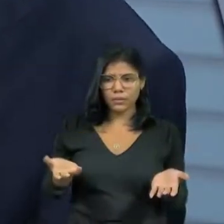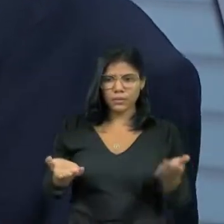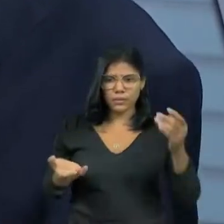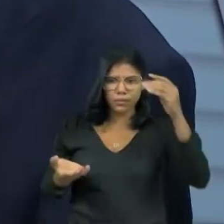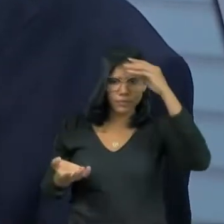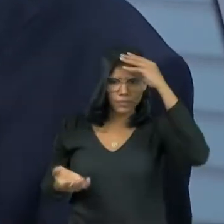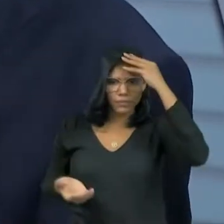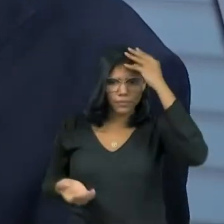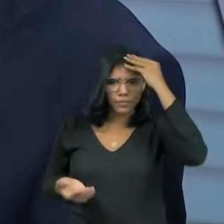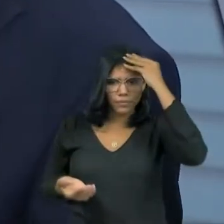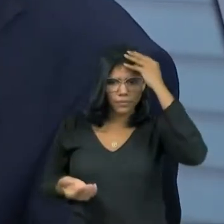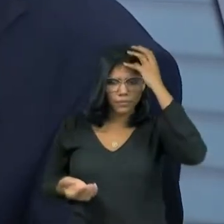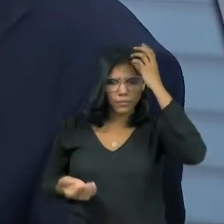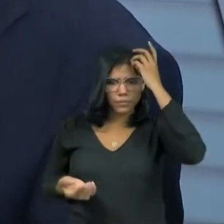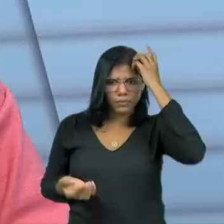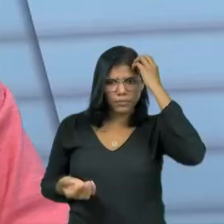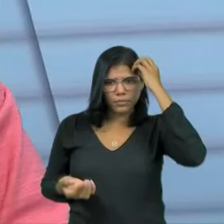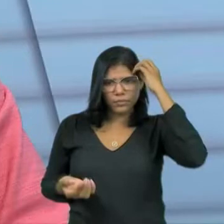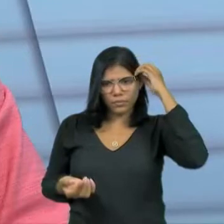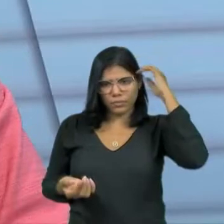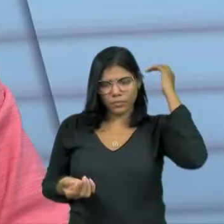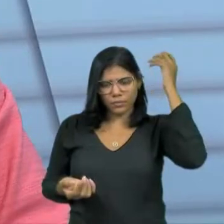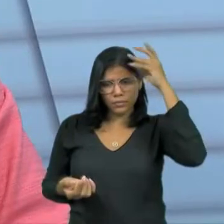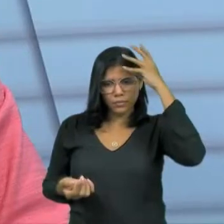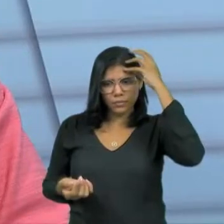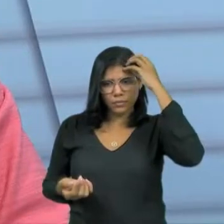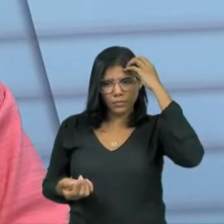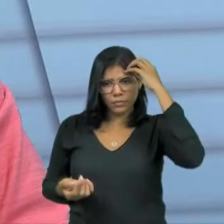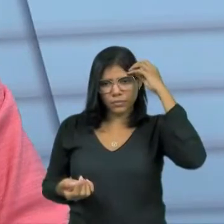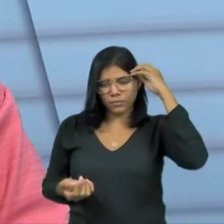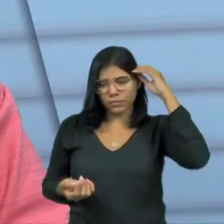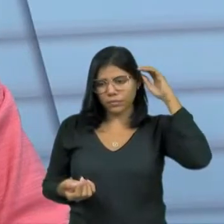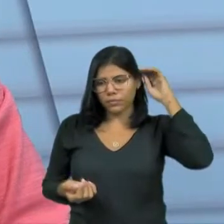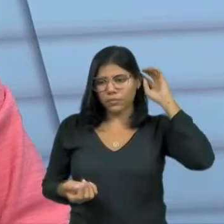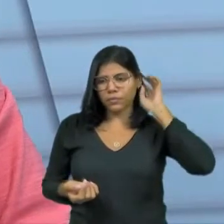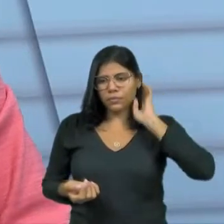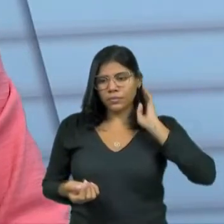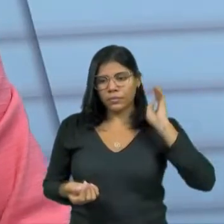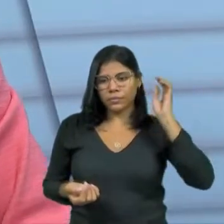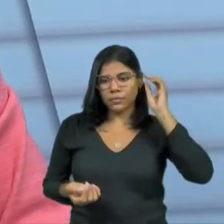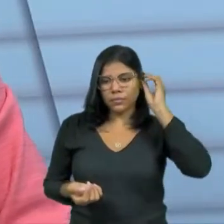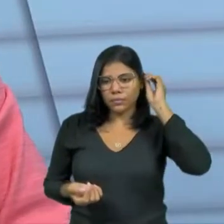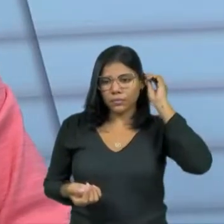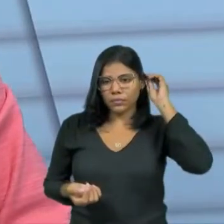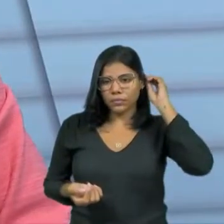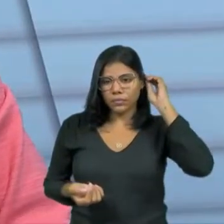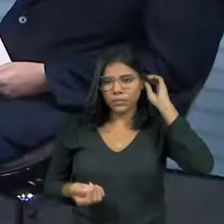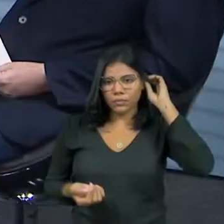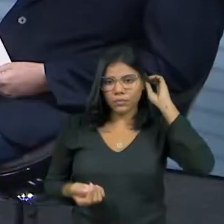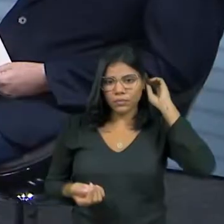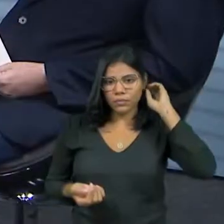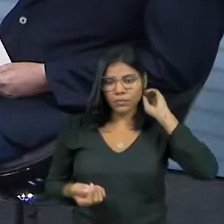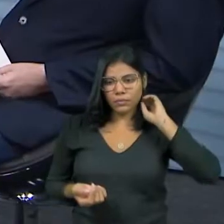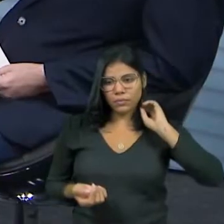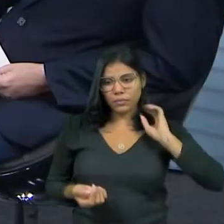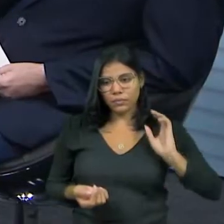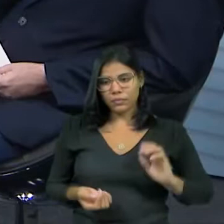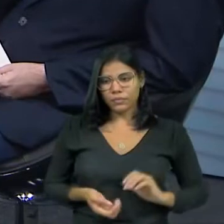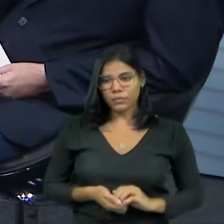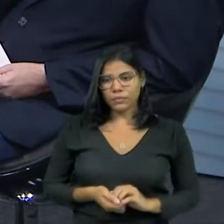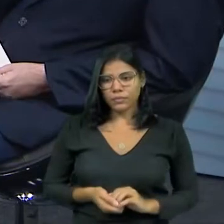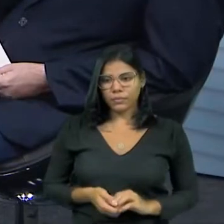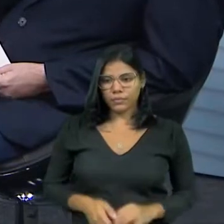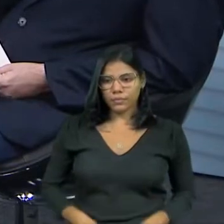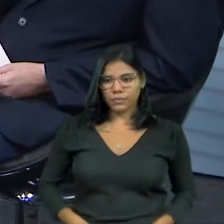recontagem de voto? Na verdade, aí é a questão das urnas, né? Das urnas. Toda urna... Porque o AES pediu naquela eleição que ele